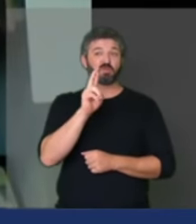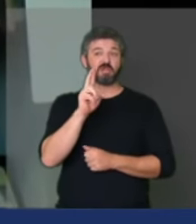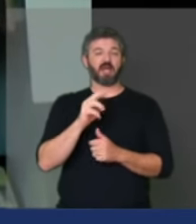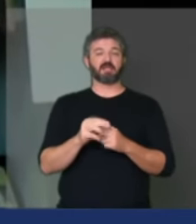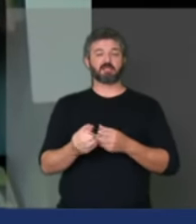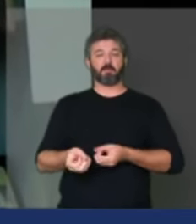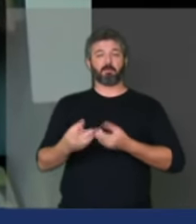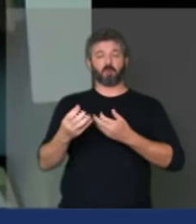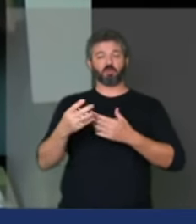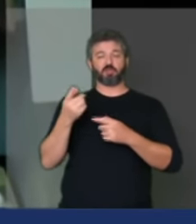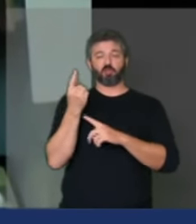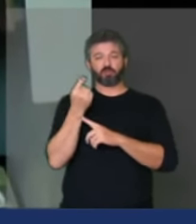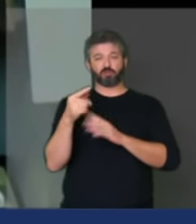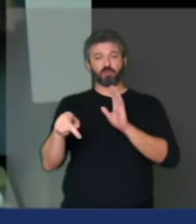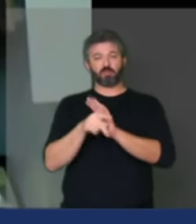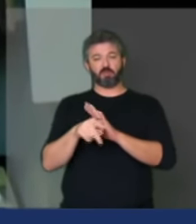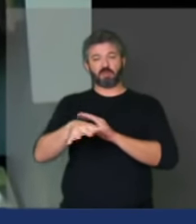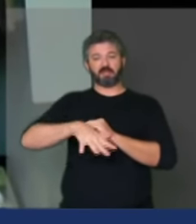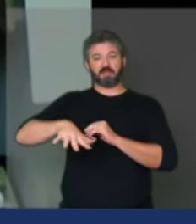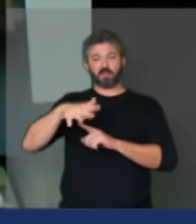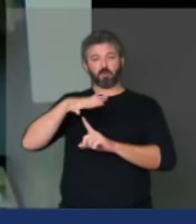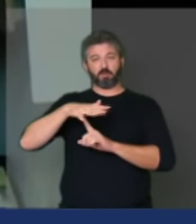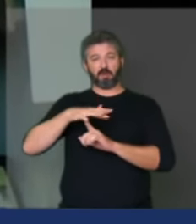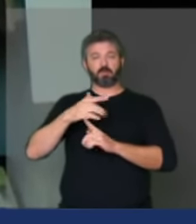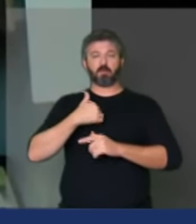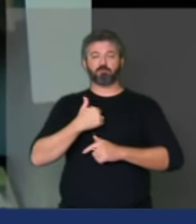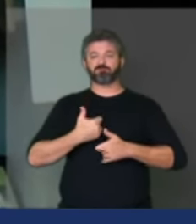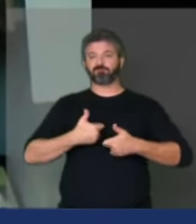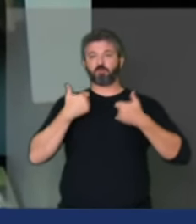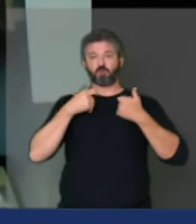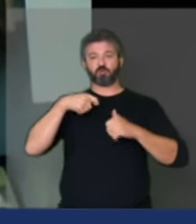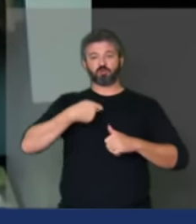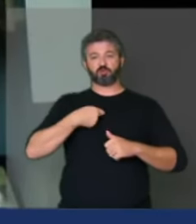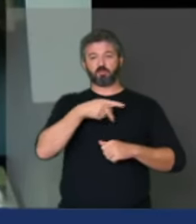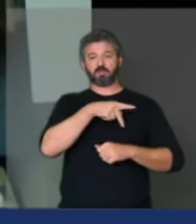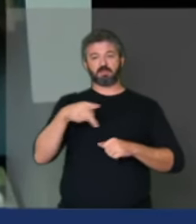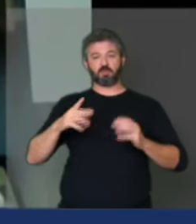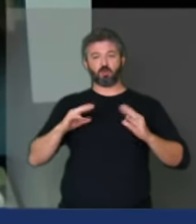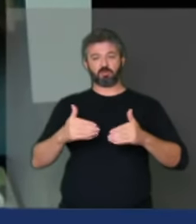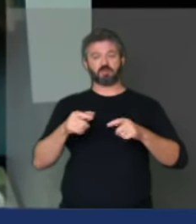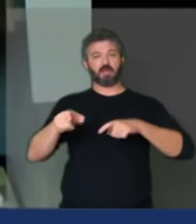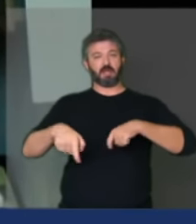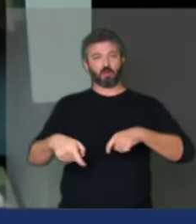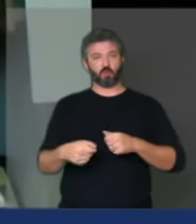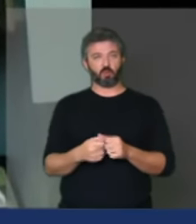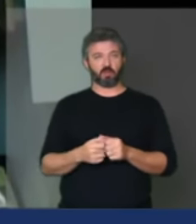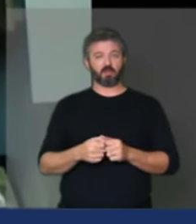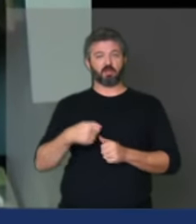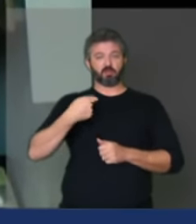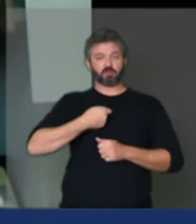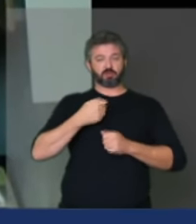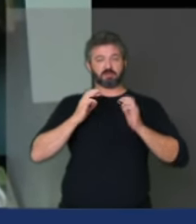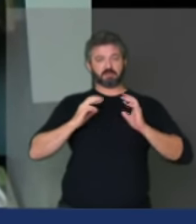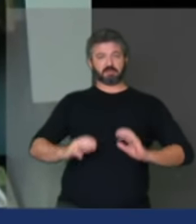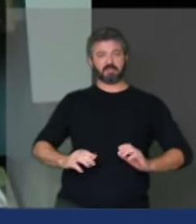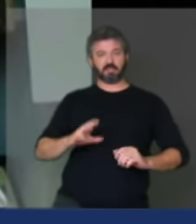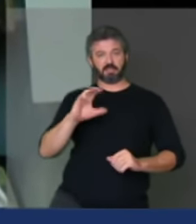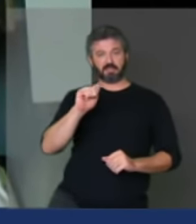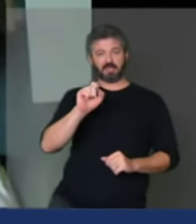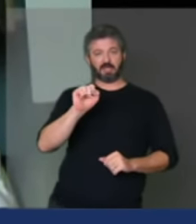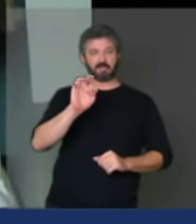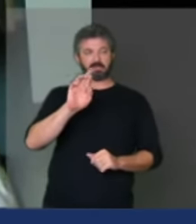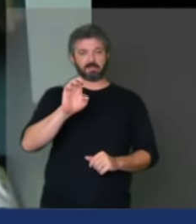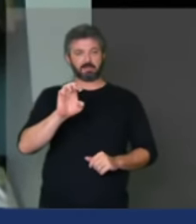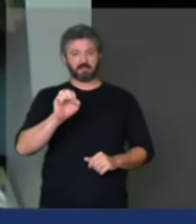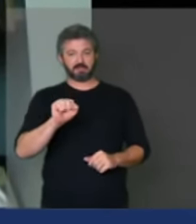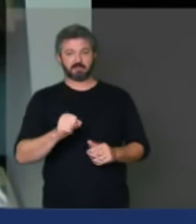leiteira do Paraná então pra mim é um orgulho enquanto presidente da comissão da agricultura enquanto cidadã castrense falar da